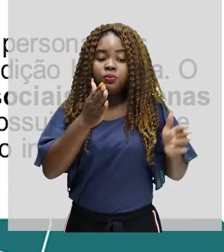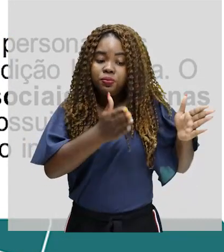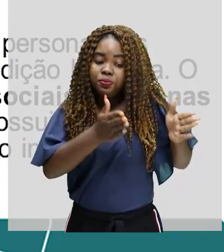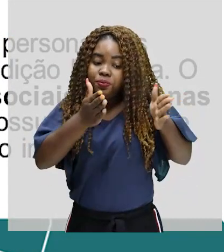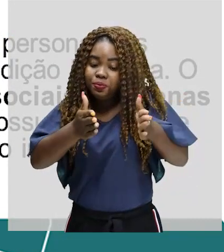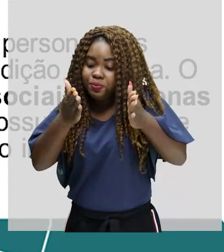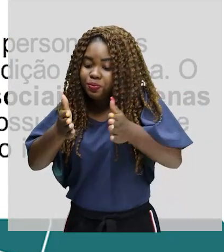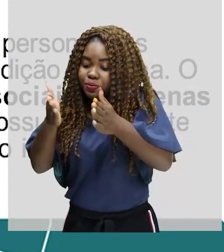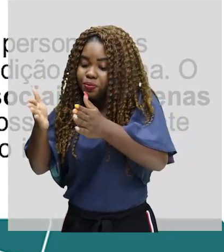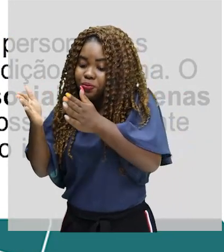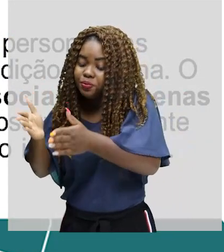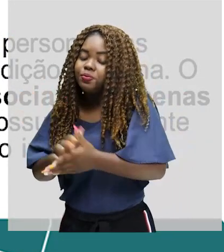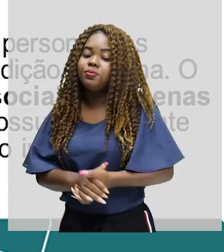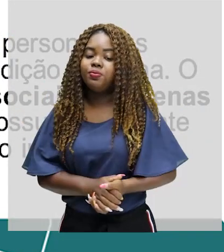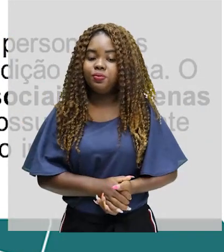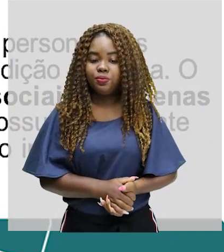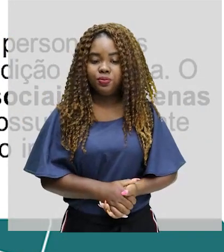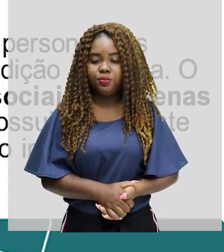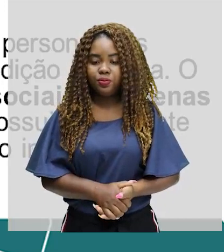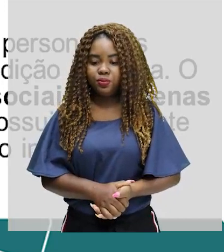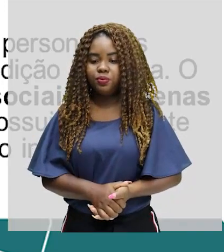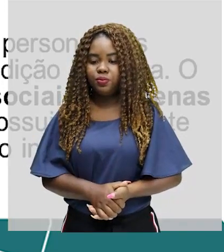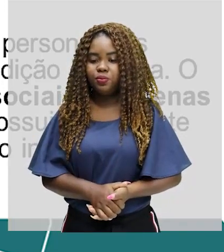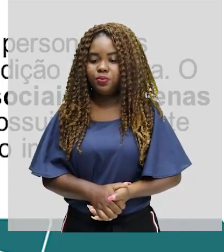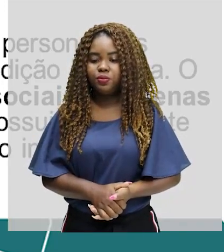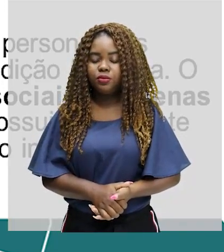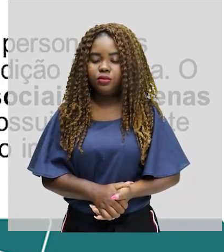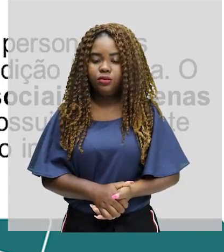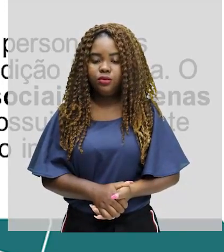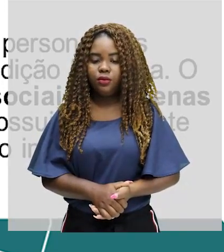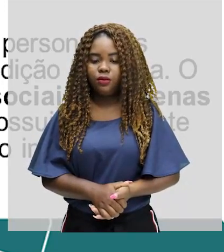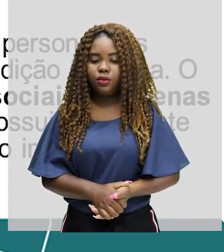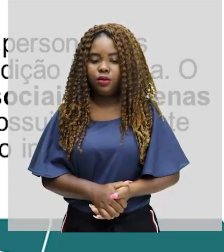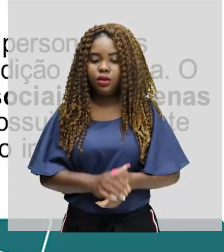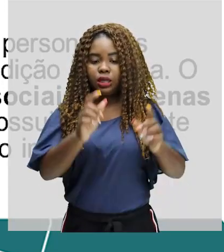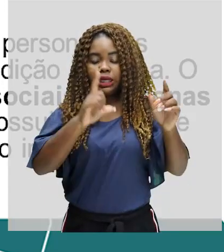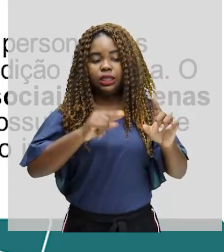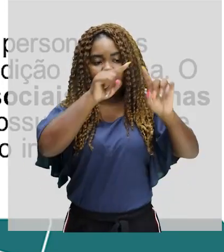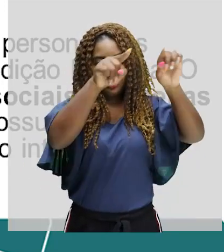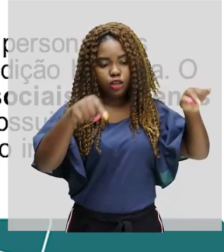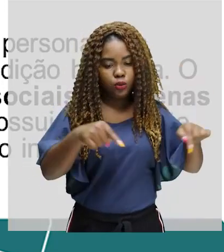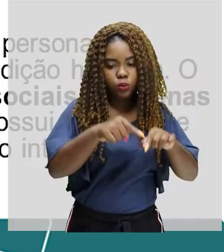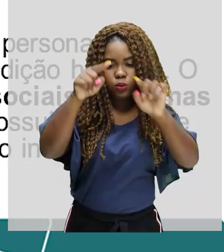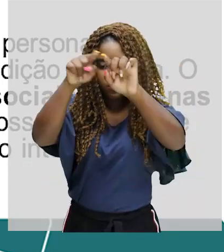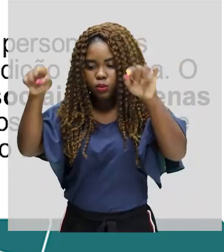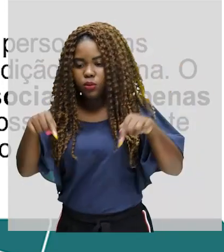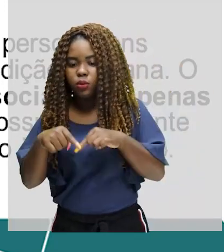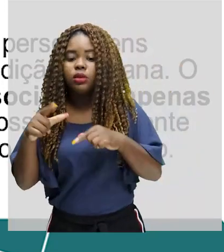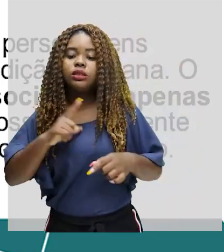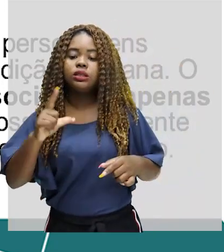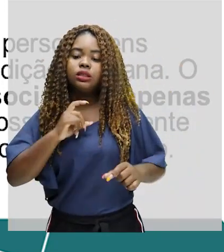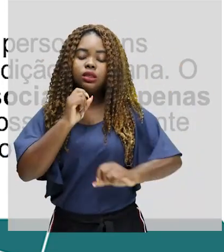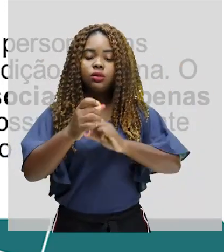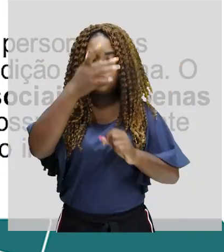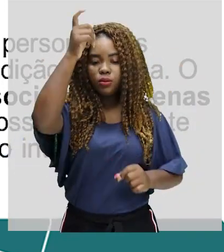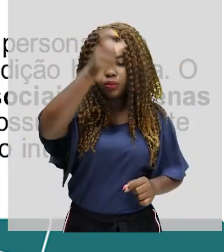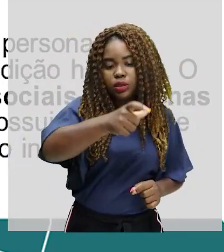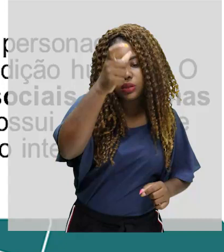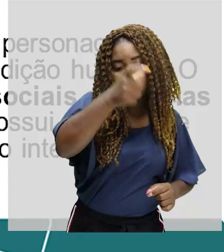de um quadro, de quadro a quadros, envolve personagens fictícios que representam construções